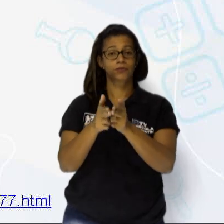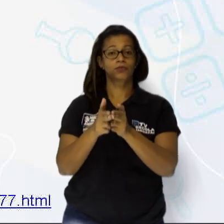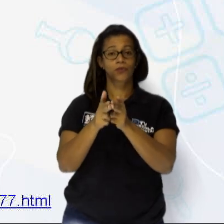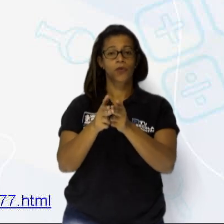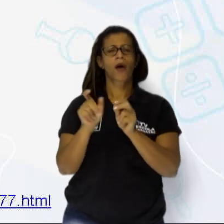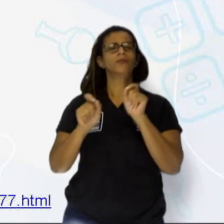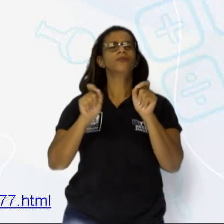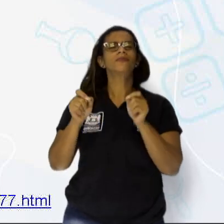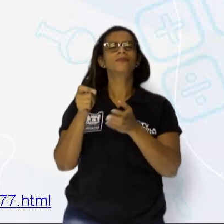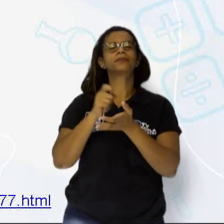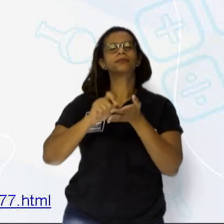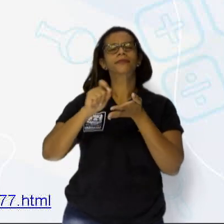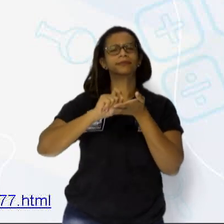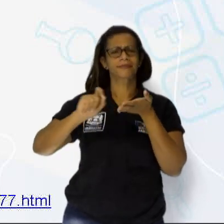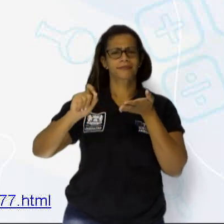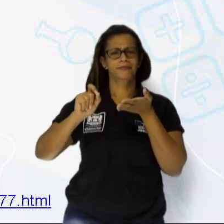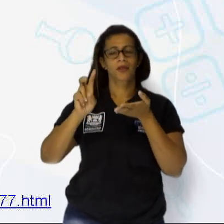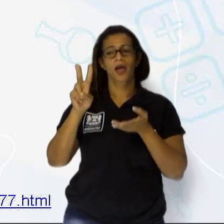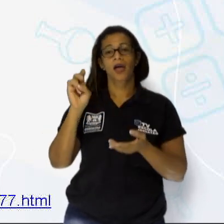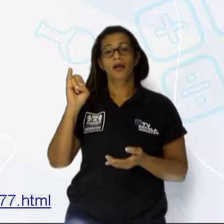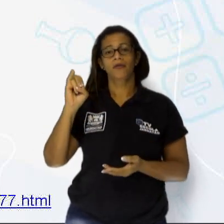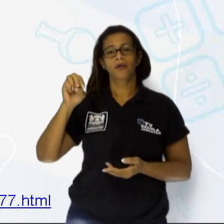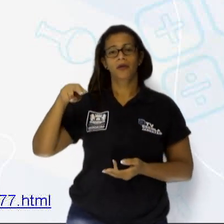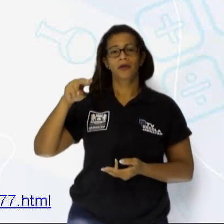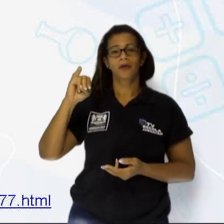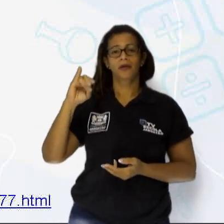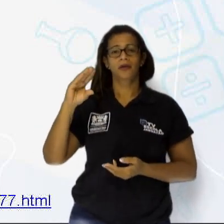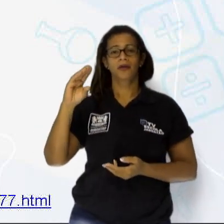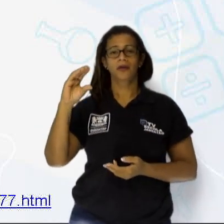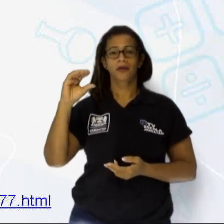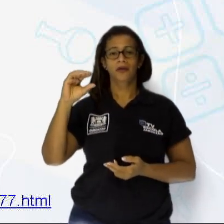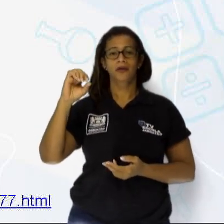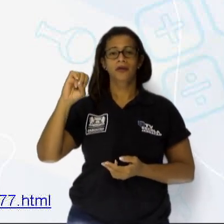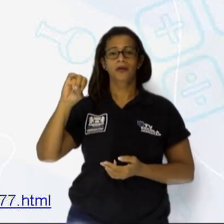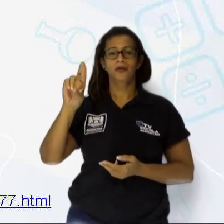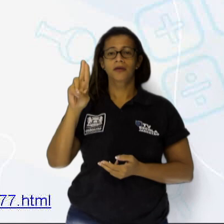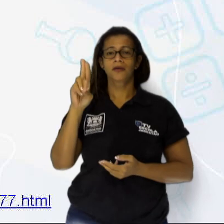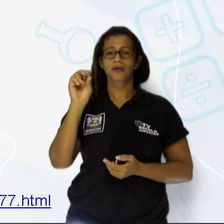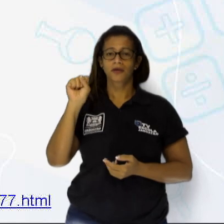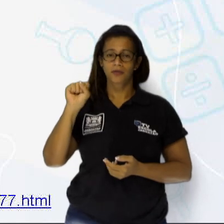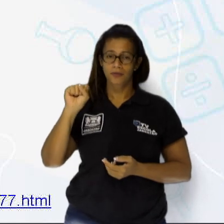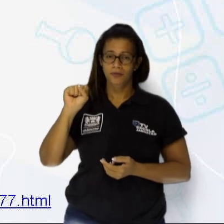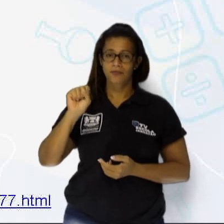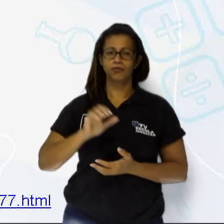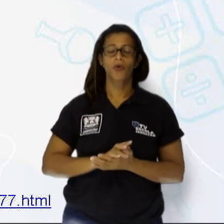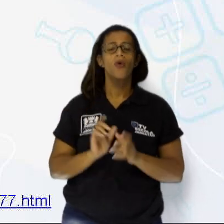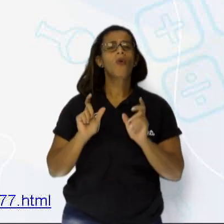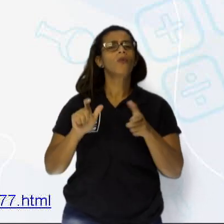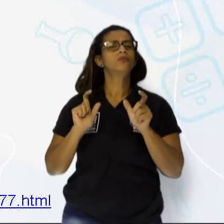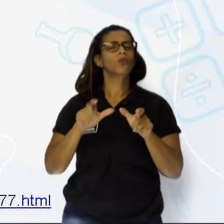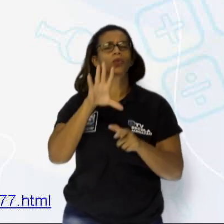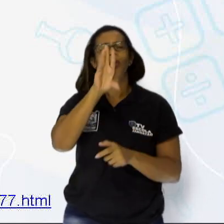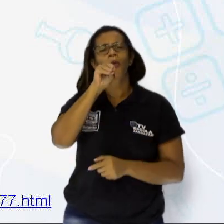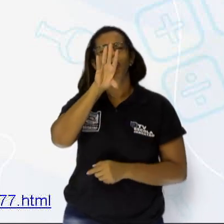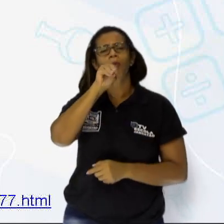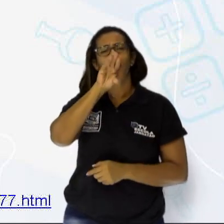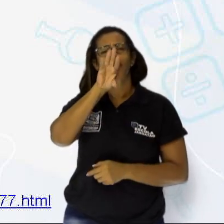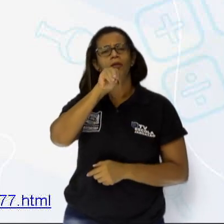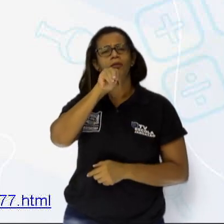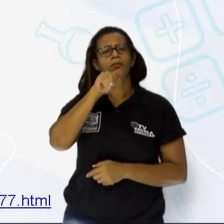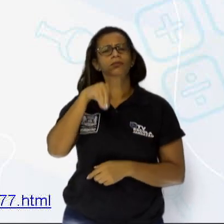Moraes. Onde está aquele pato treloso? Quem consegue achar? Um, dois,